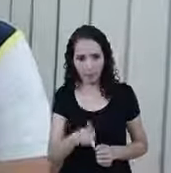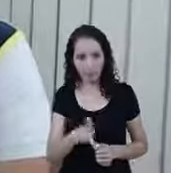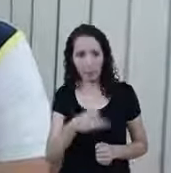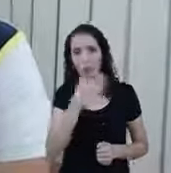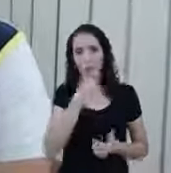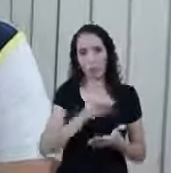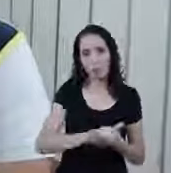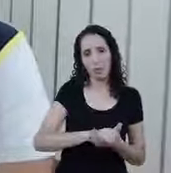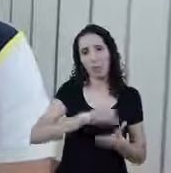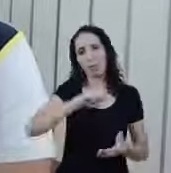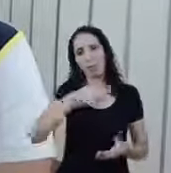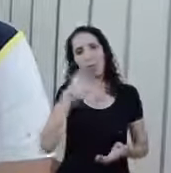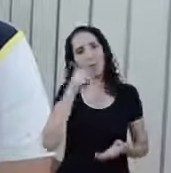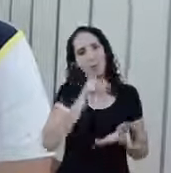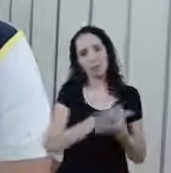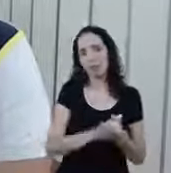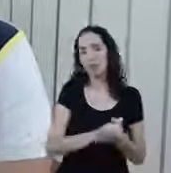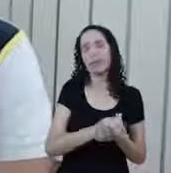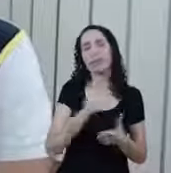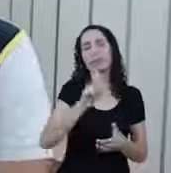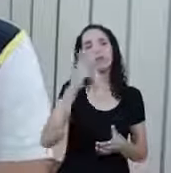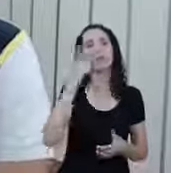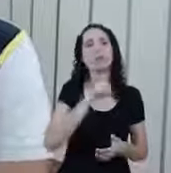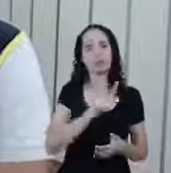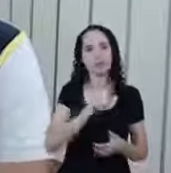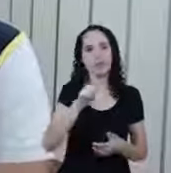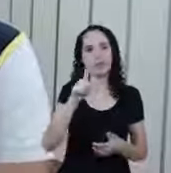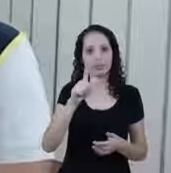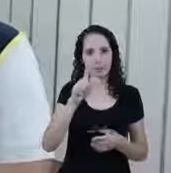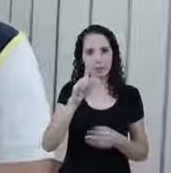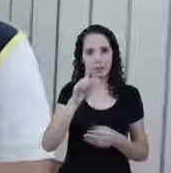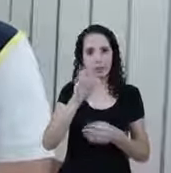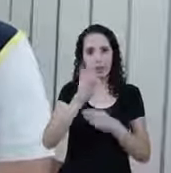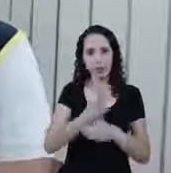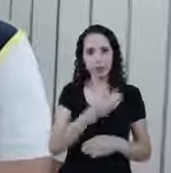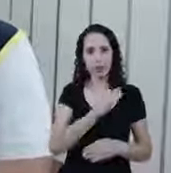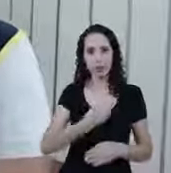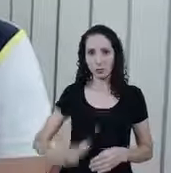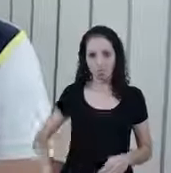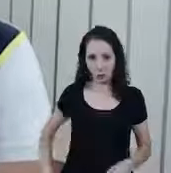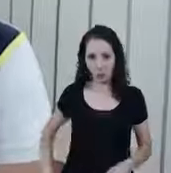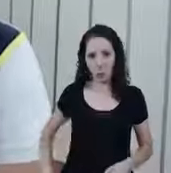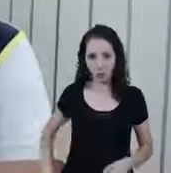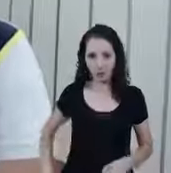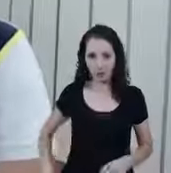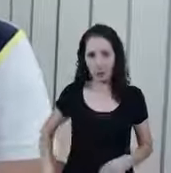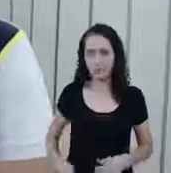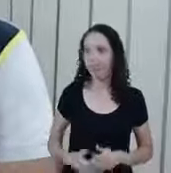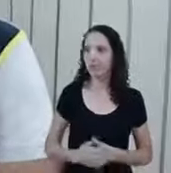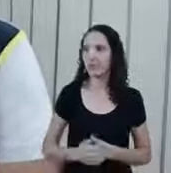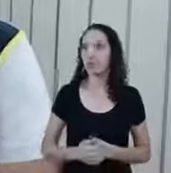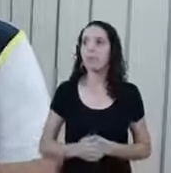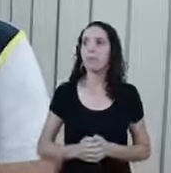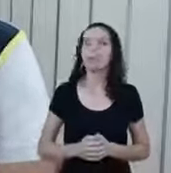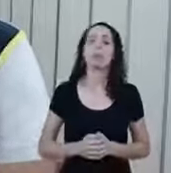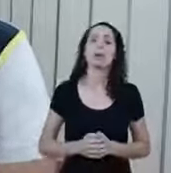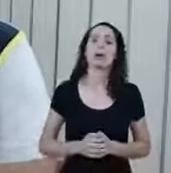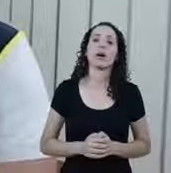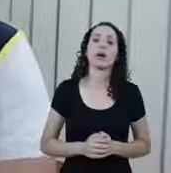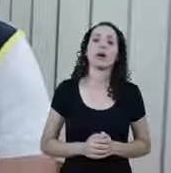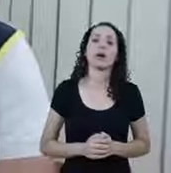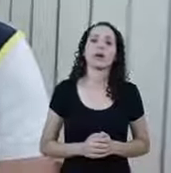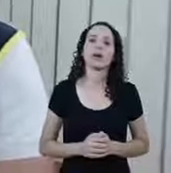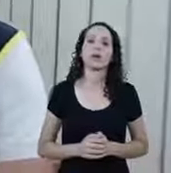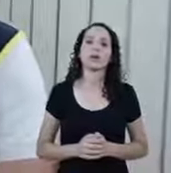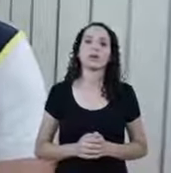família tem uma peculiaridade que a pessoa vai receber aquilo que foi mais vantajoso É muito difícil Ele fazer uma opção? Não, isso